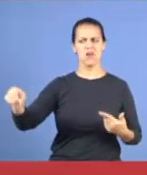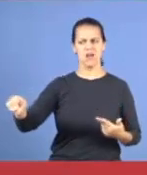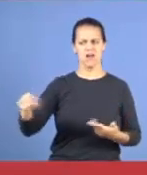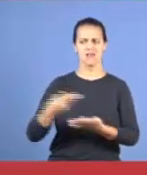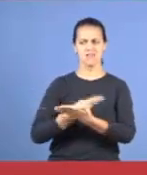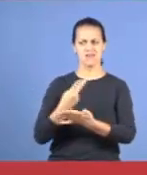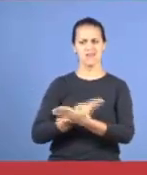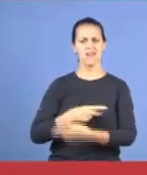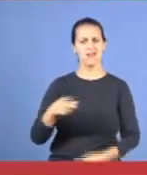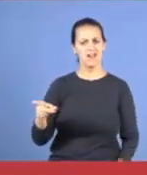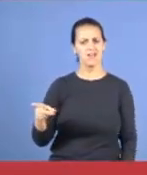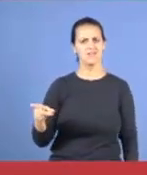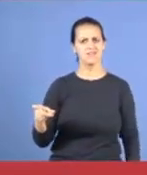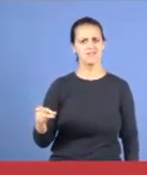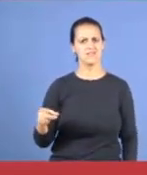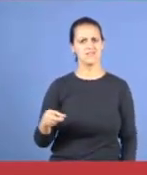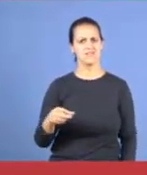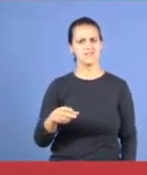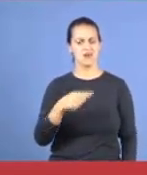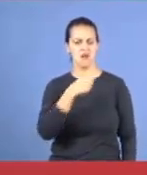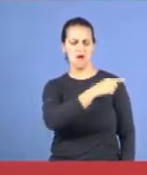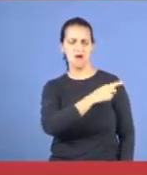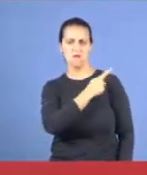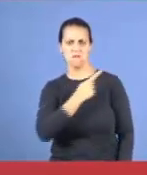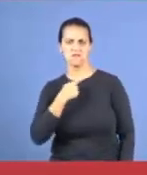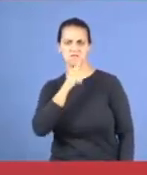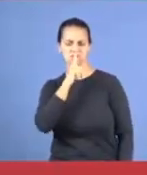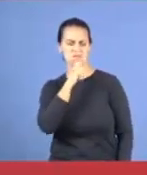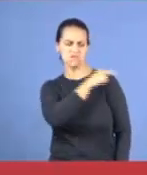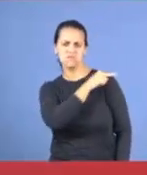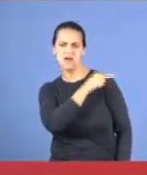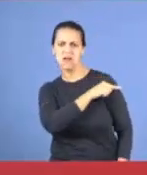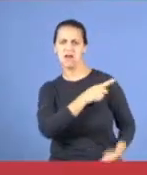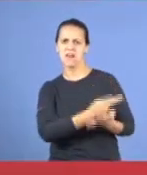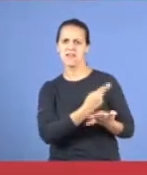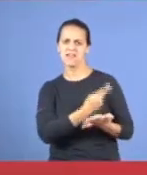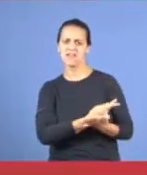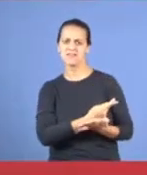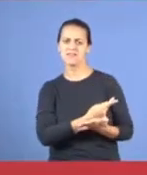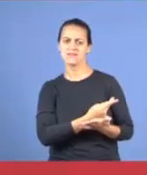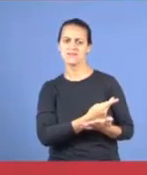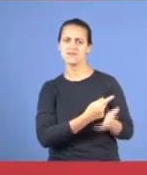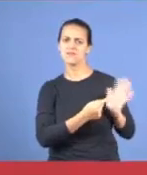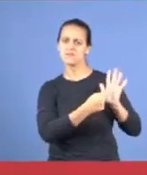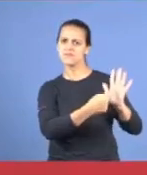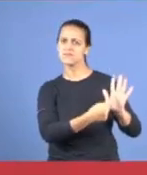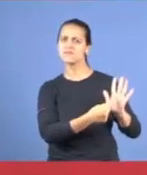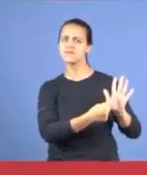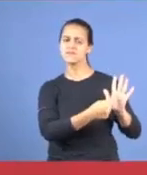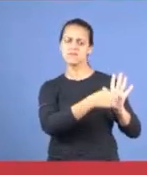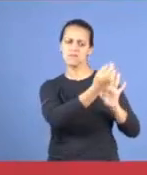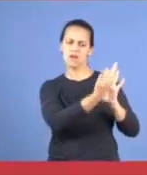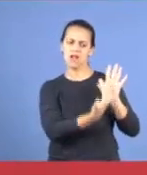falando mal de todo mundo lá, está aqui, aqui ó, mas o negócio é esse não, aqui está assim, assim ó,